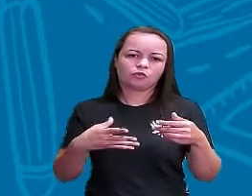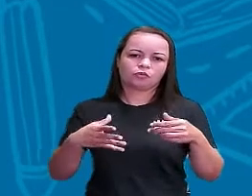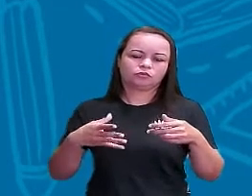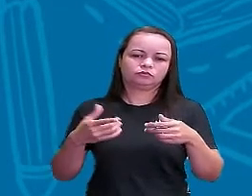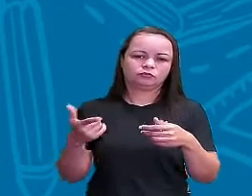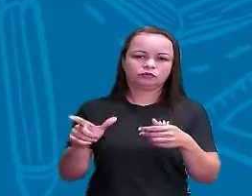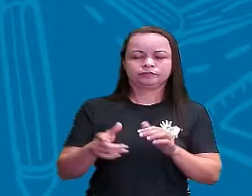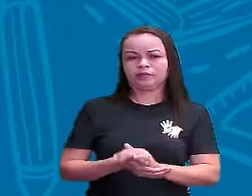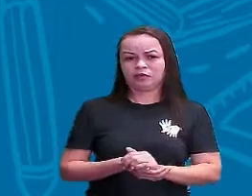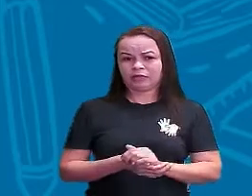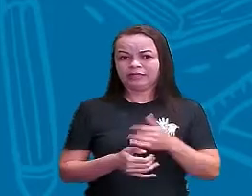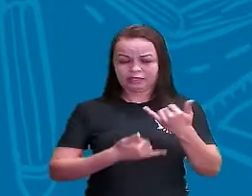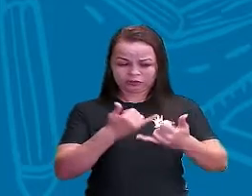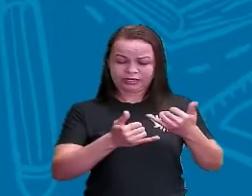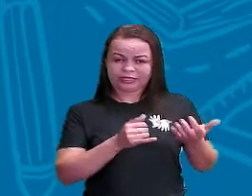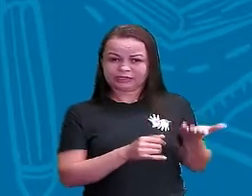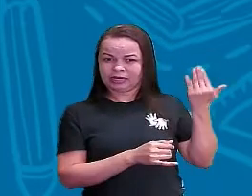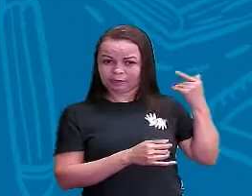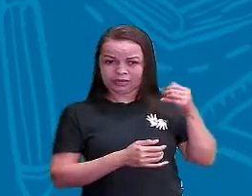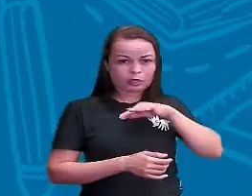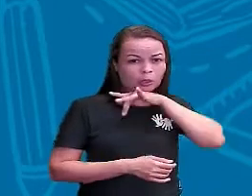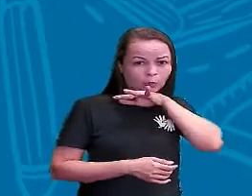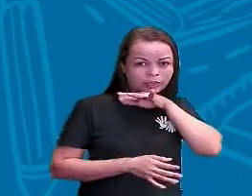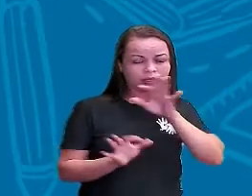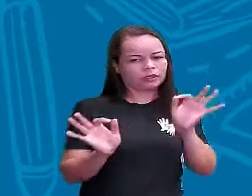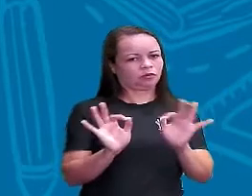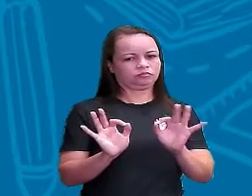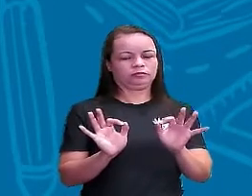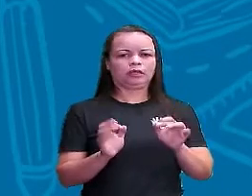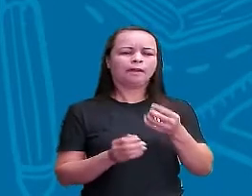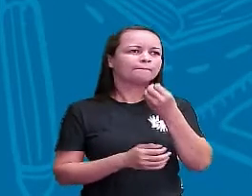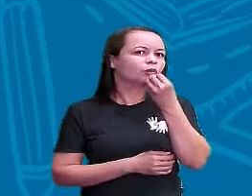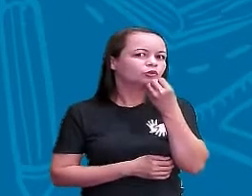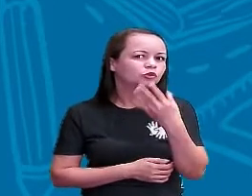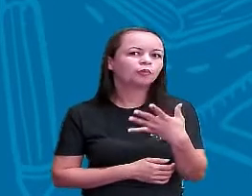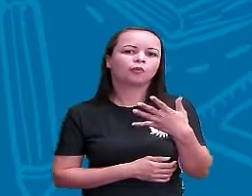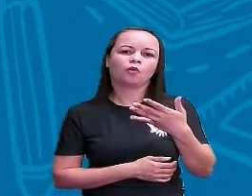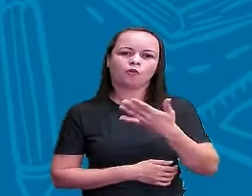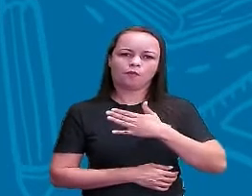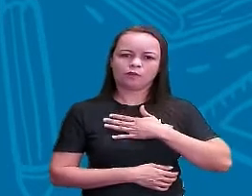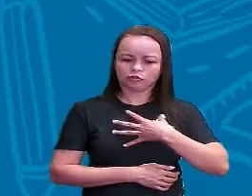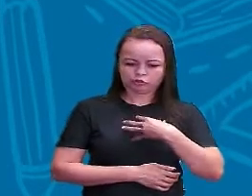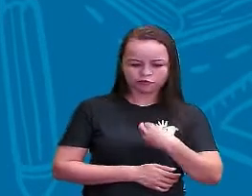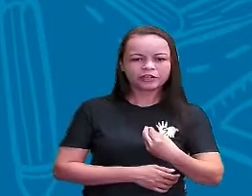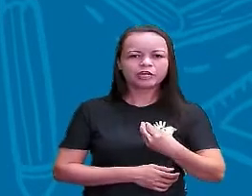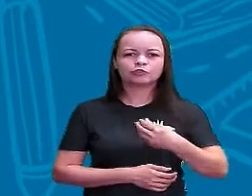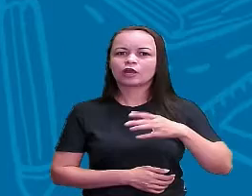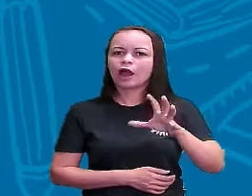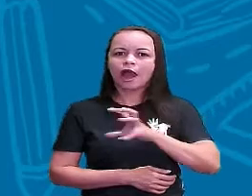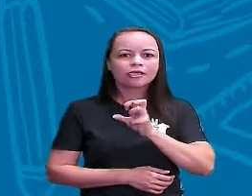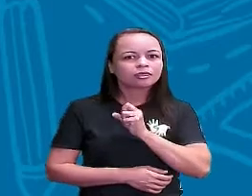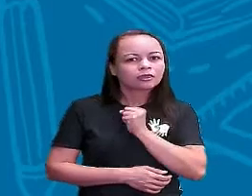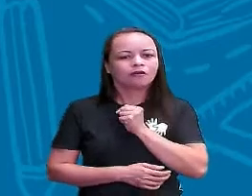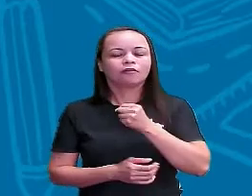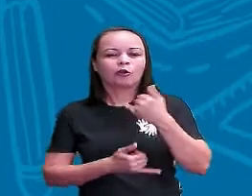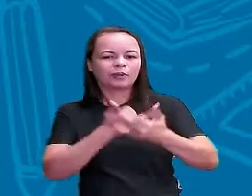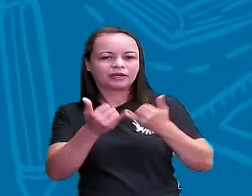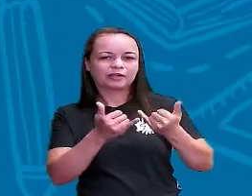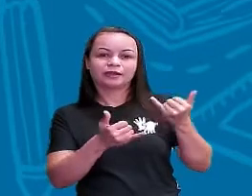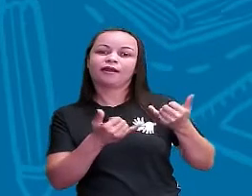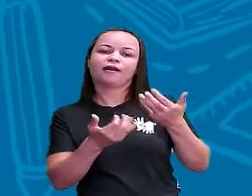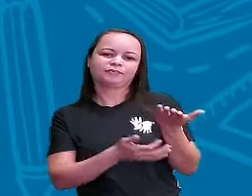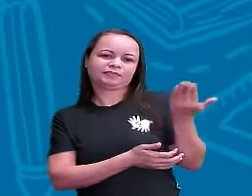antigamente sejam ruins Não Eu particularmente adoro E meus filhos também adoram brincar de brincadeiras de antigamente